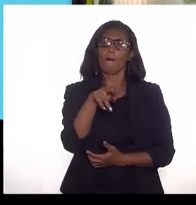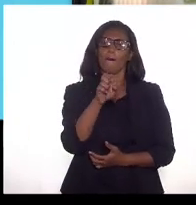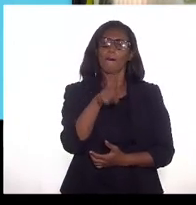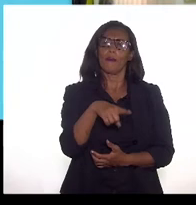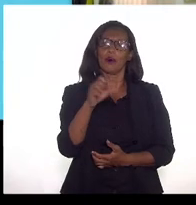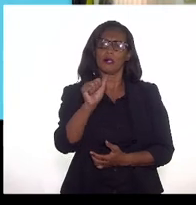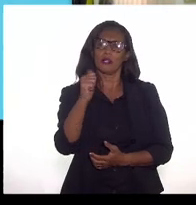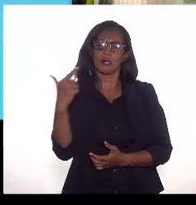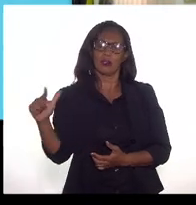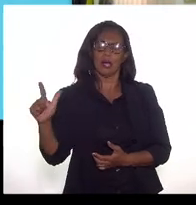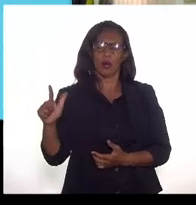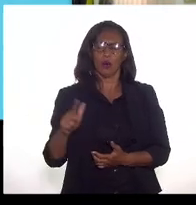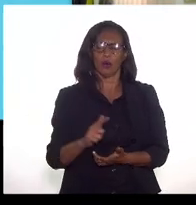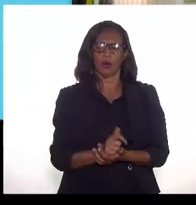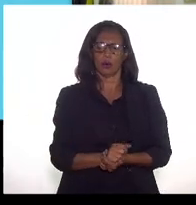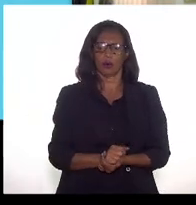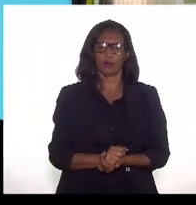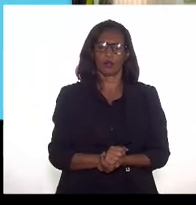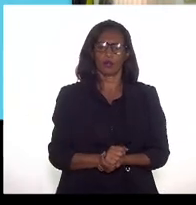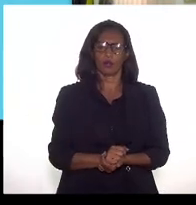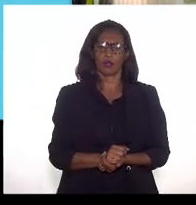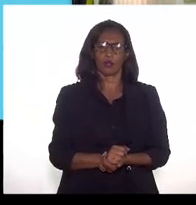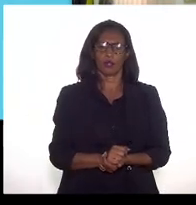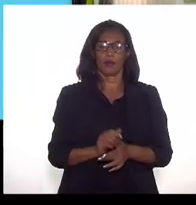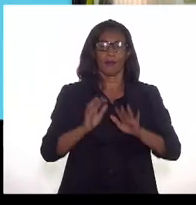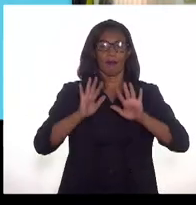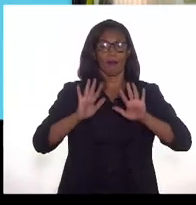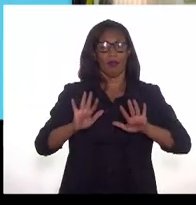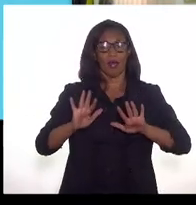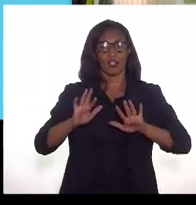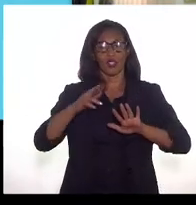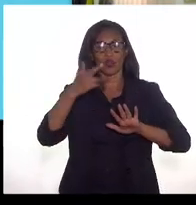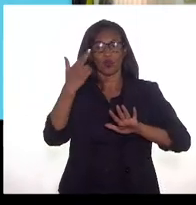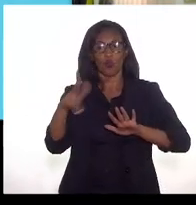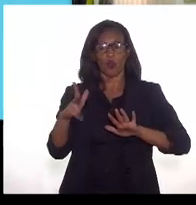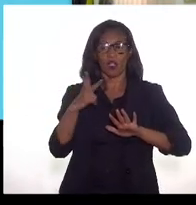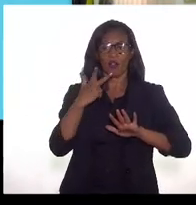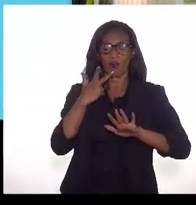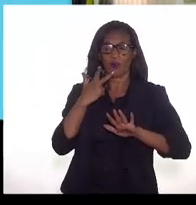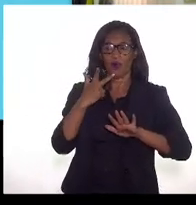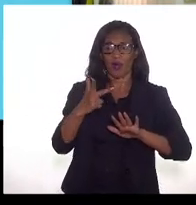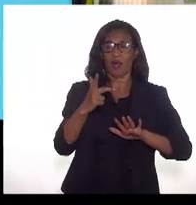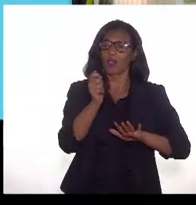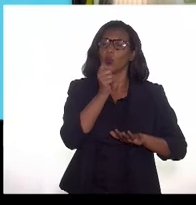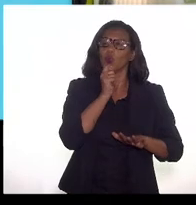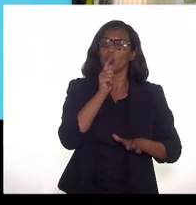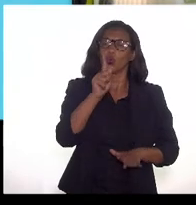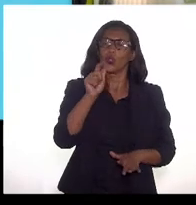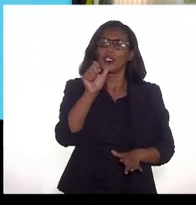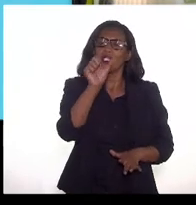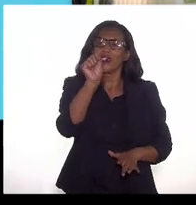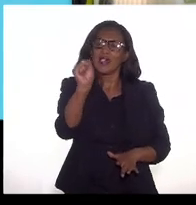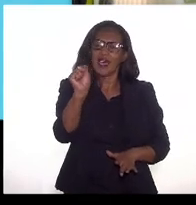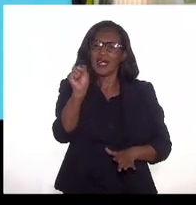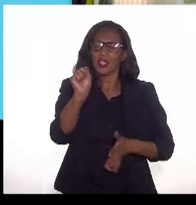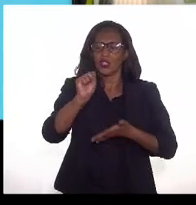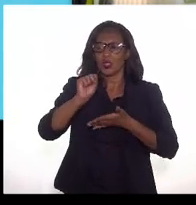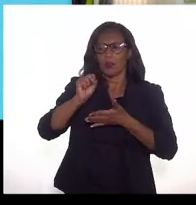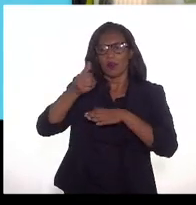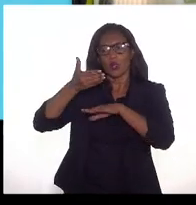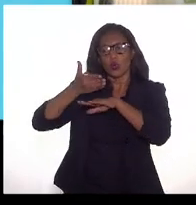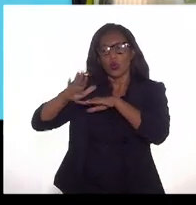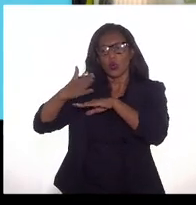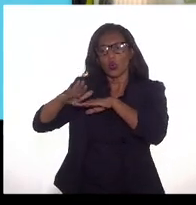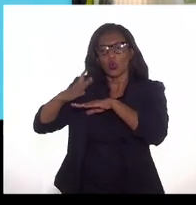né mas isso não quer dizer que não haja gás de sobra para vir para a